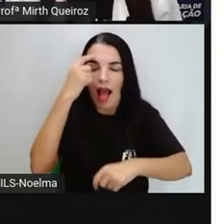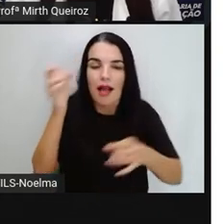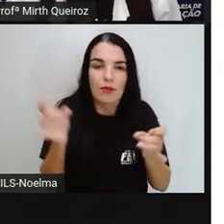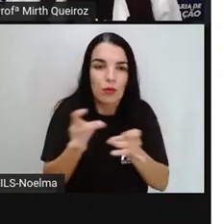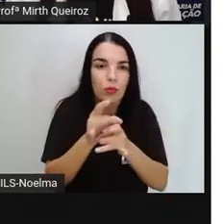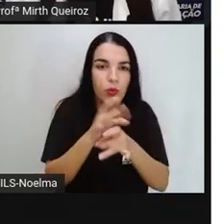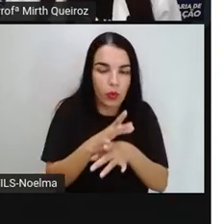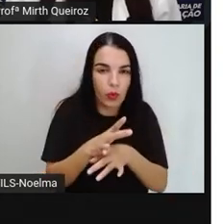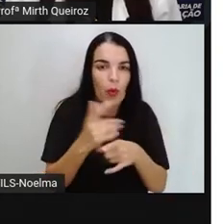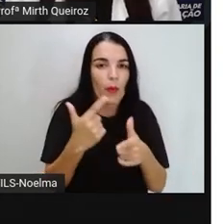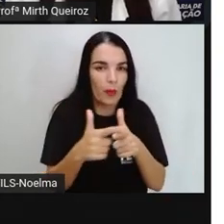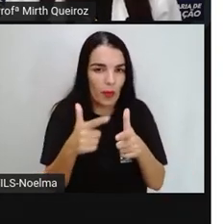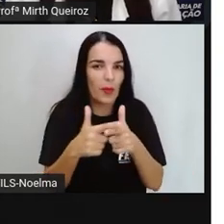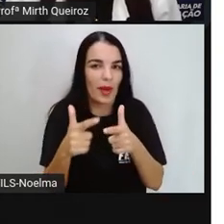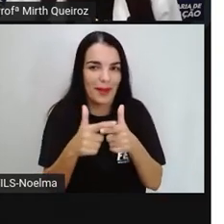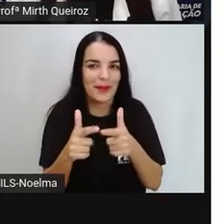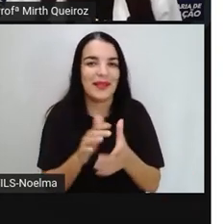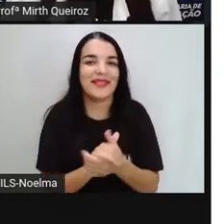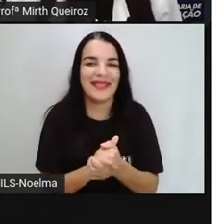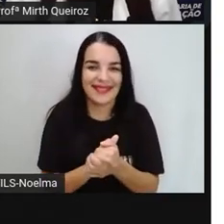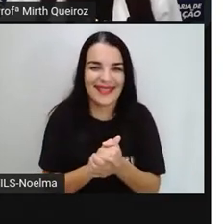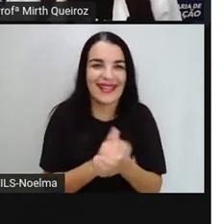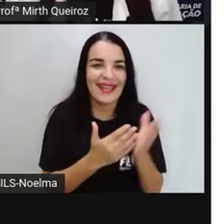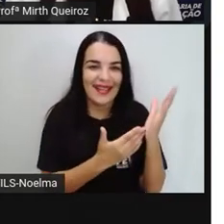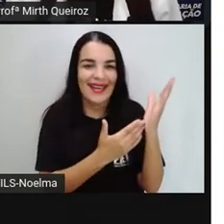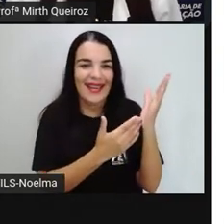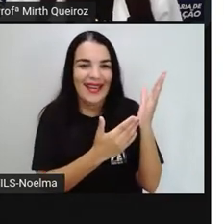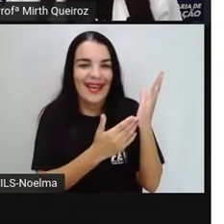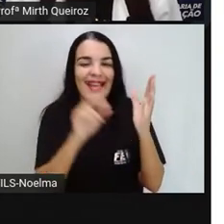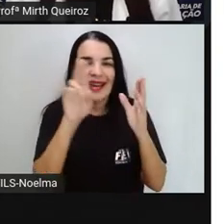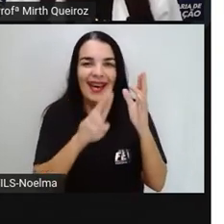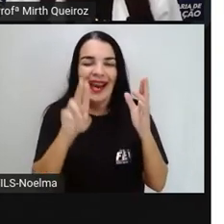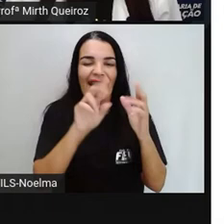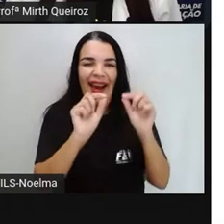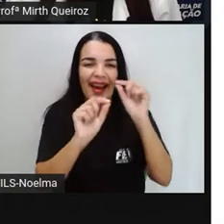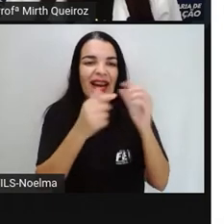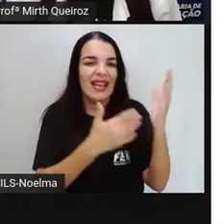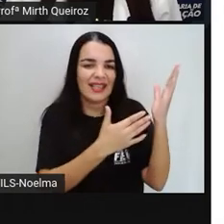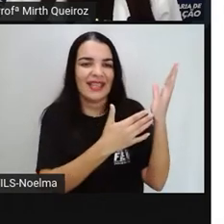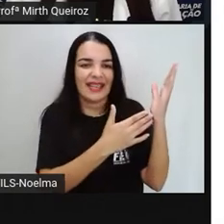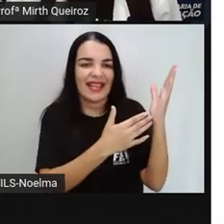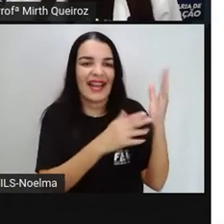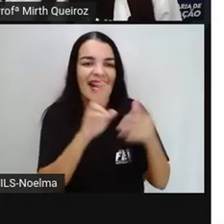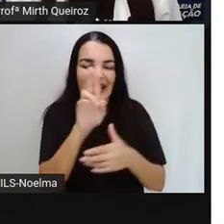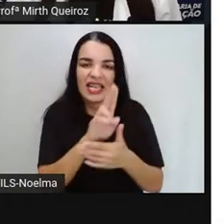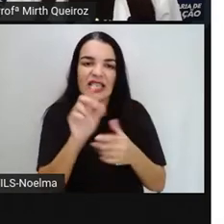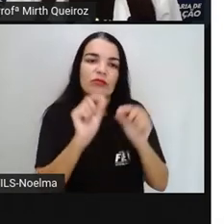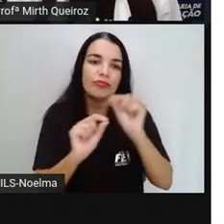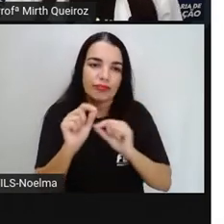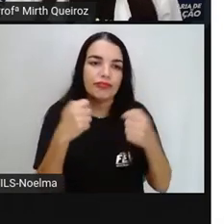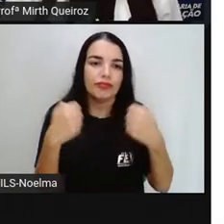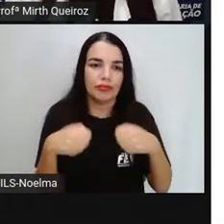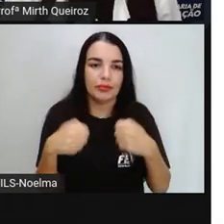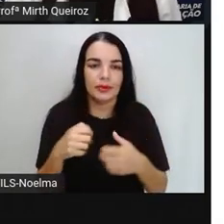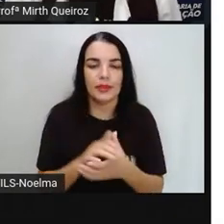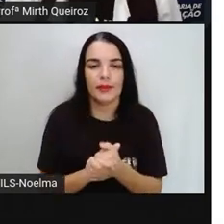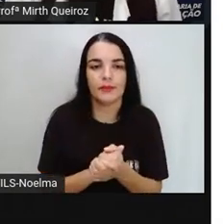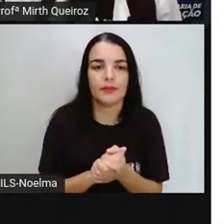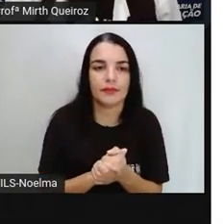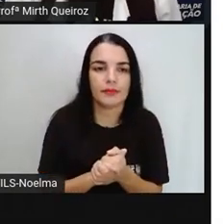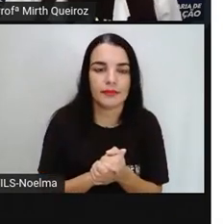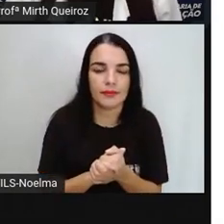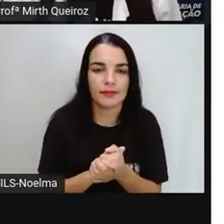uma situação, problema, que no caso seria montar essa figura, sendo que ela deve ser feita de forma